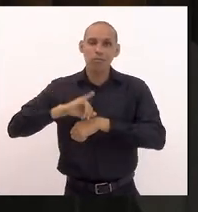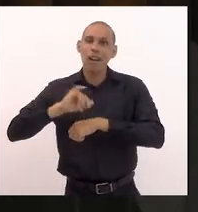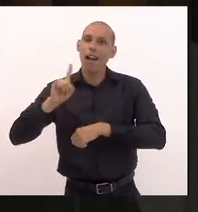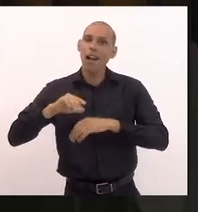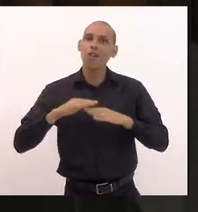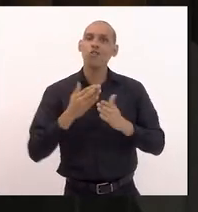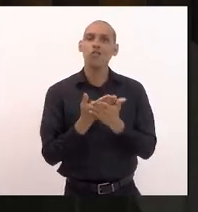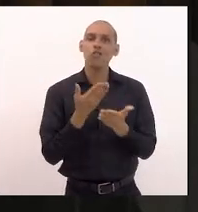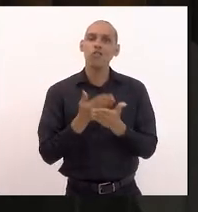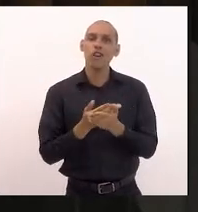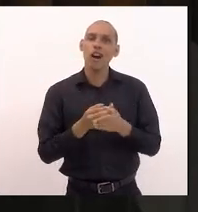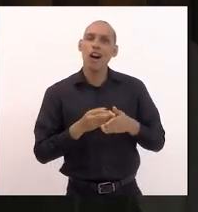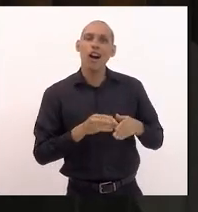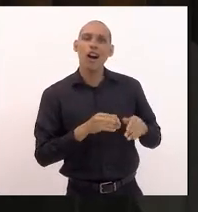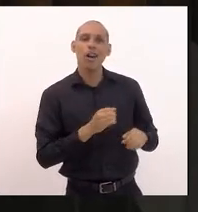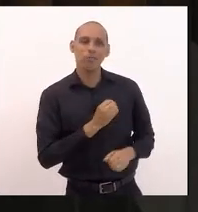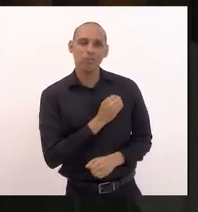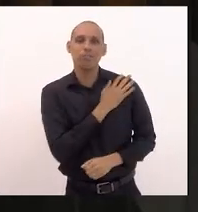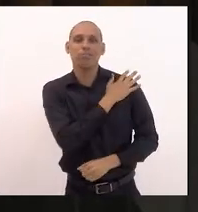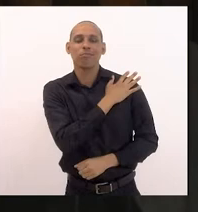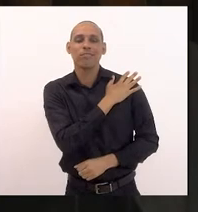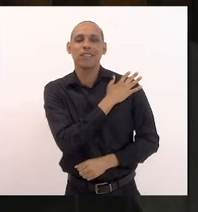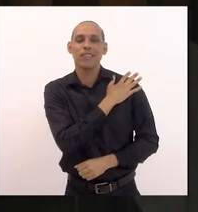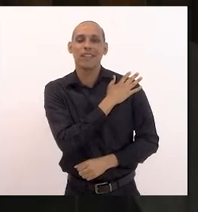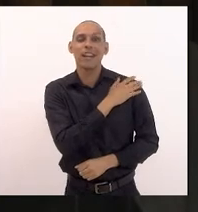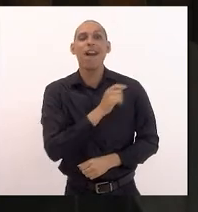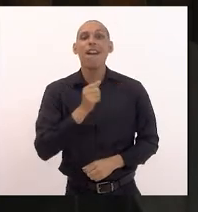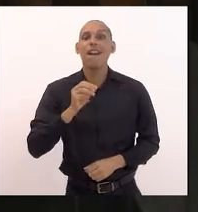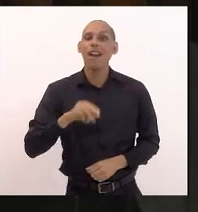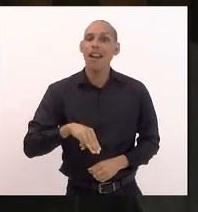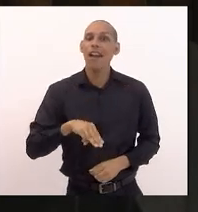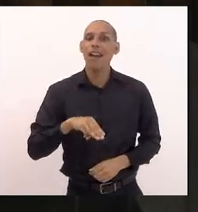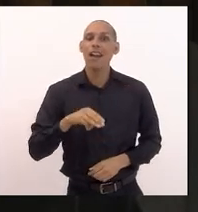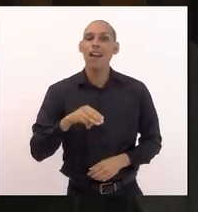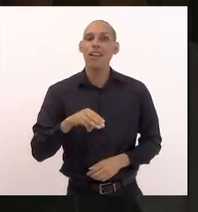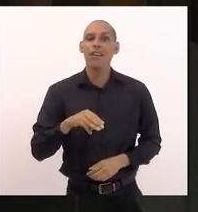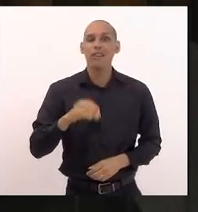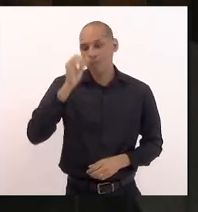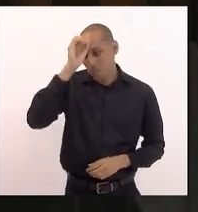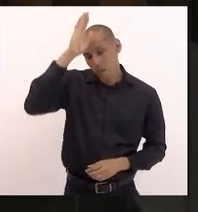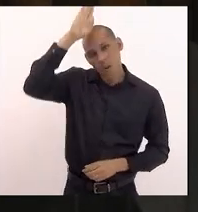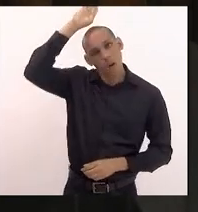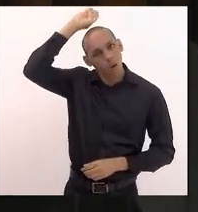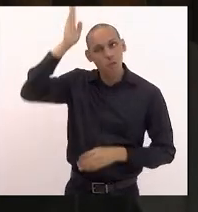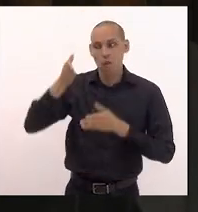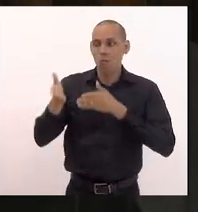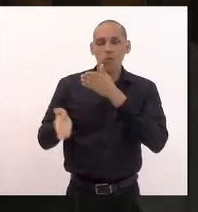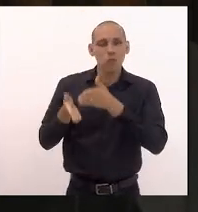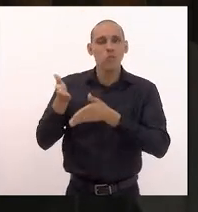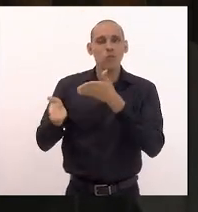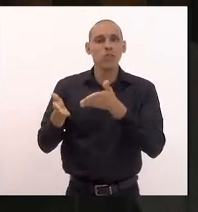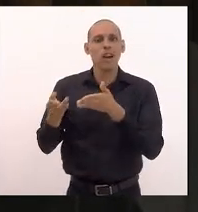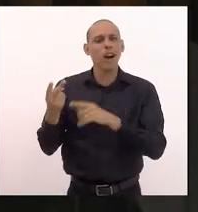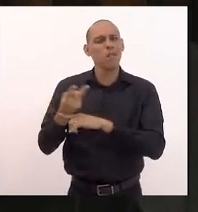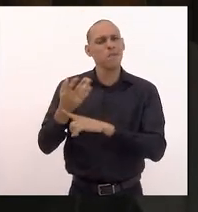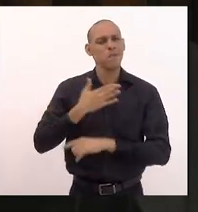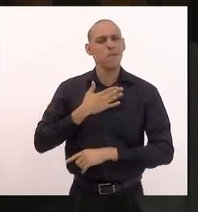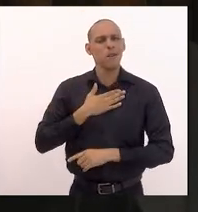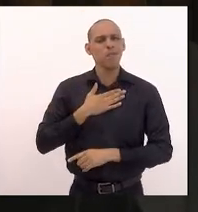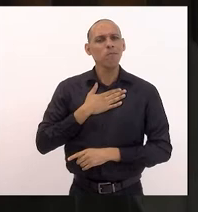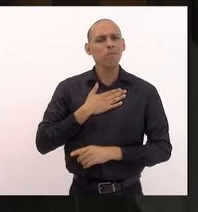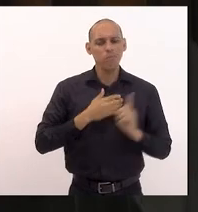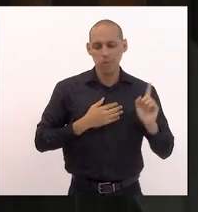administrada pelo corpo de bombeiros onde fui procurado por professores